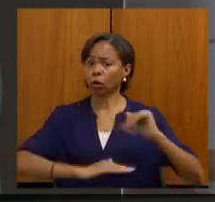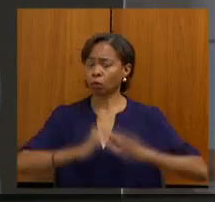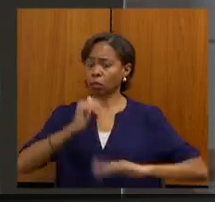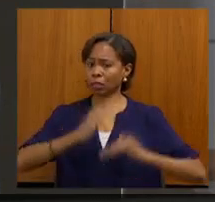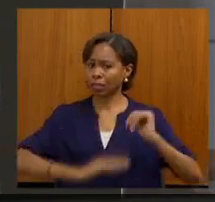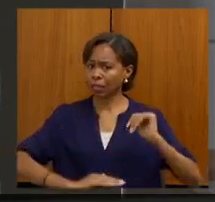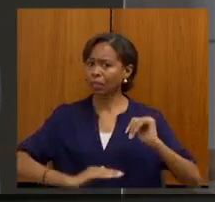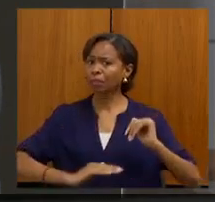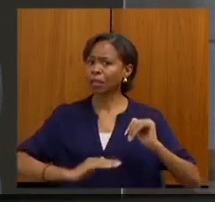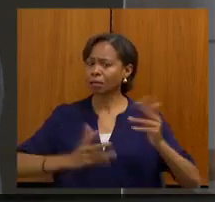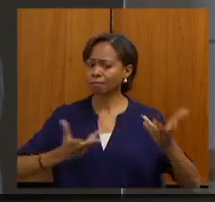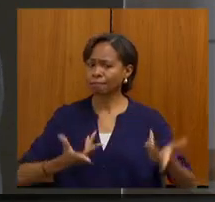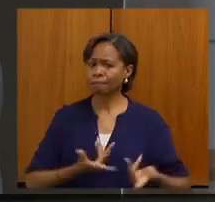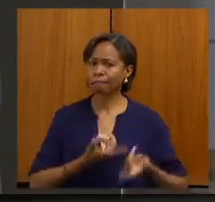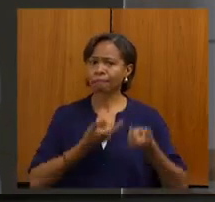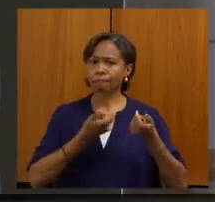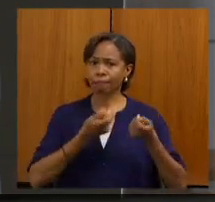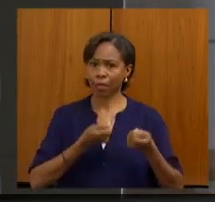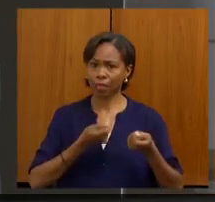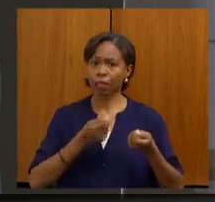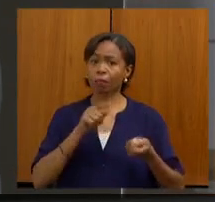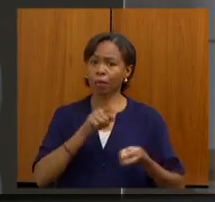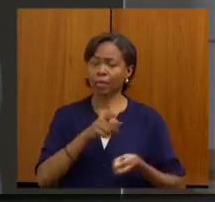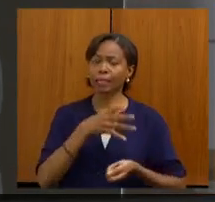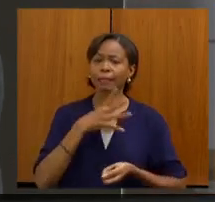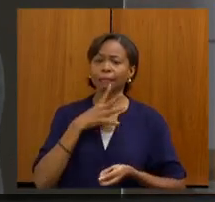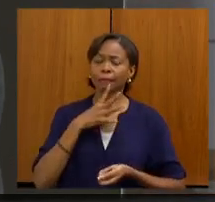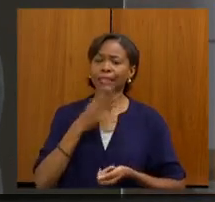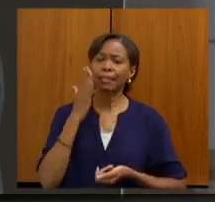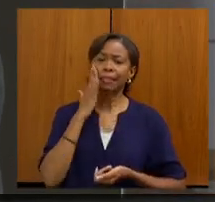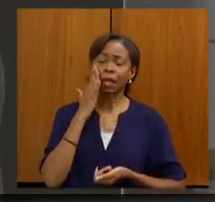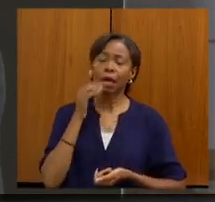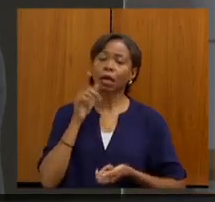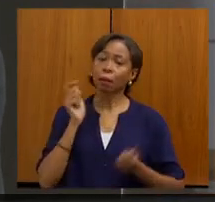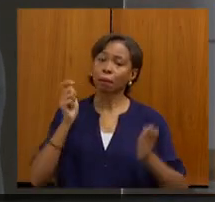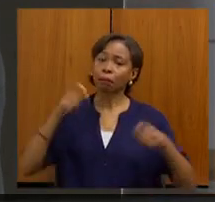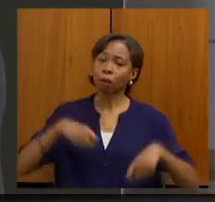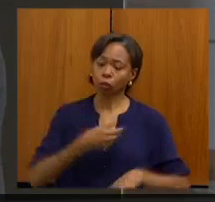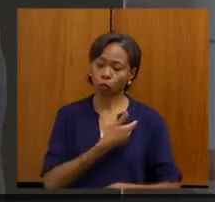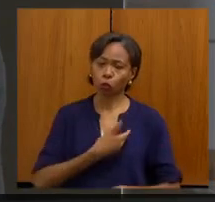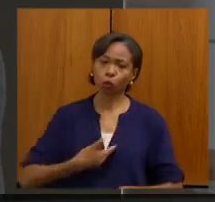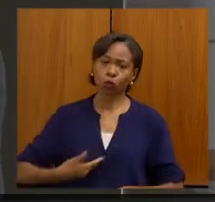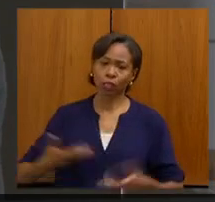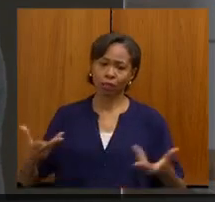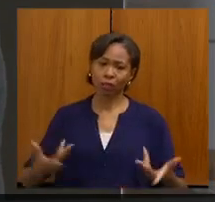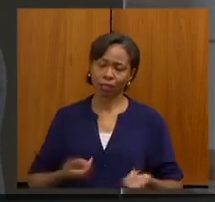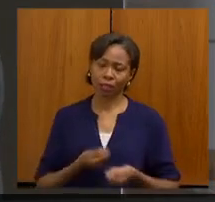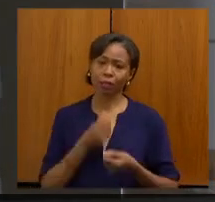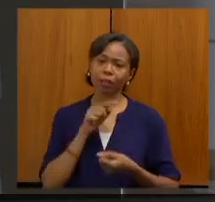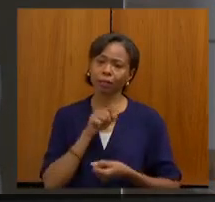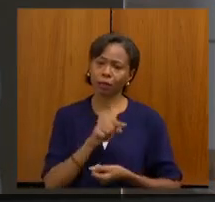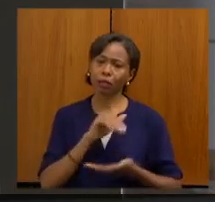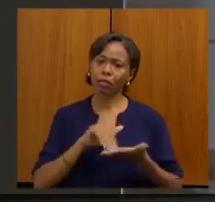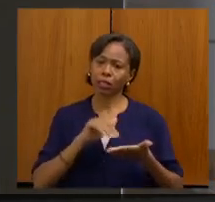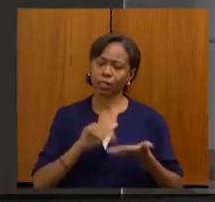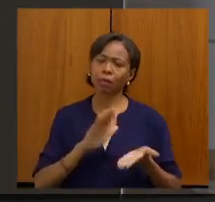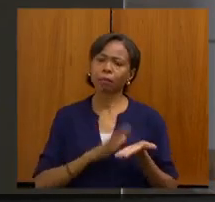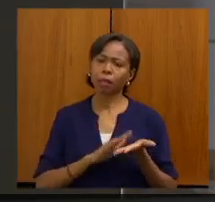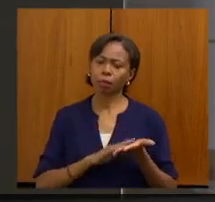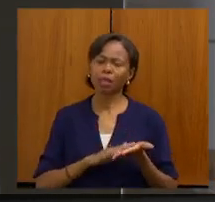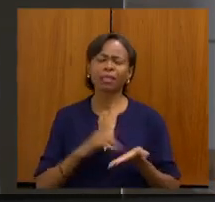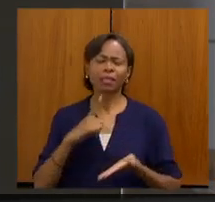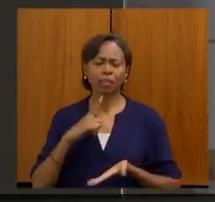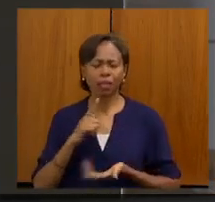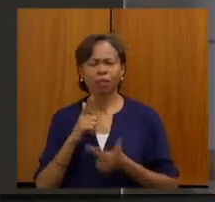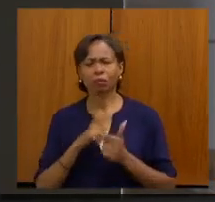para dar fim de efetivamente ser um governo eficiente. Então, secretário Fábio, parabéns com todas as dificuldades, com todas as